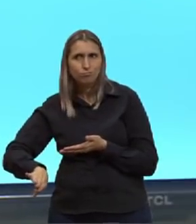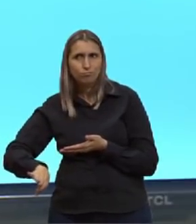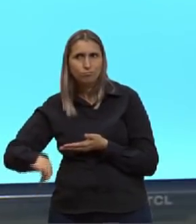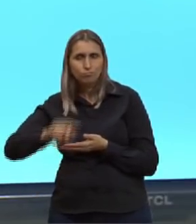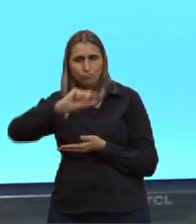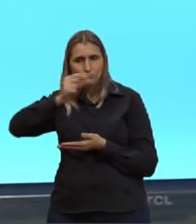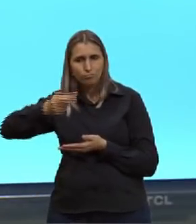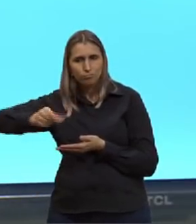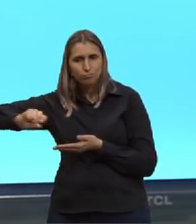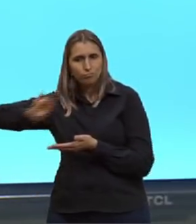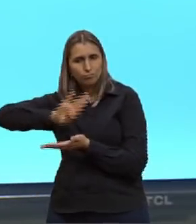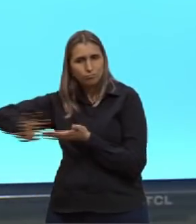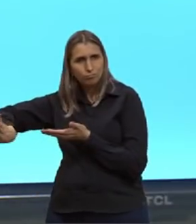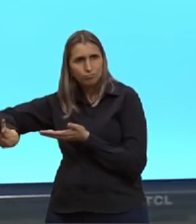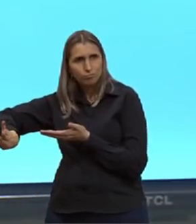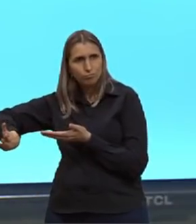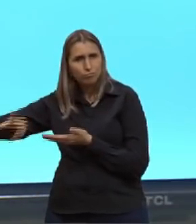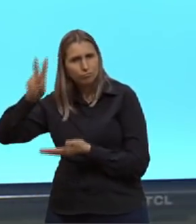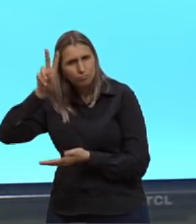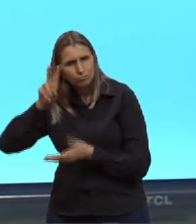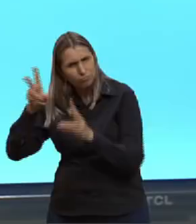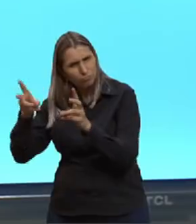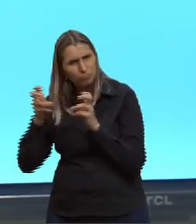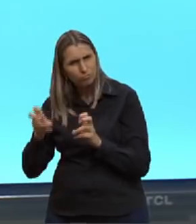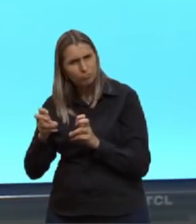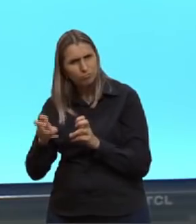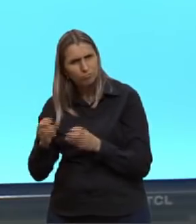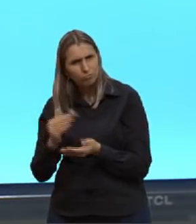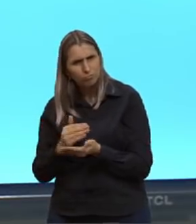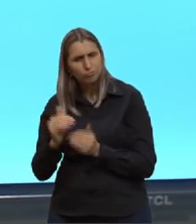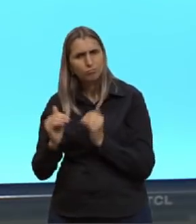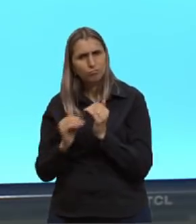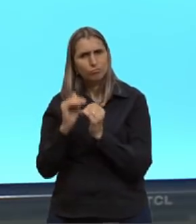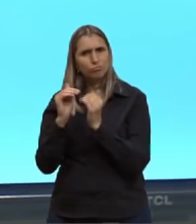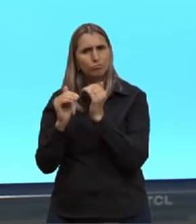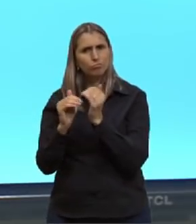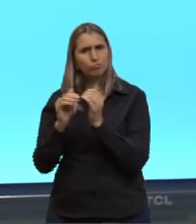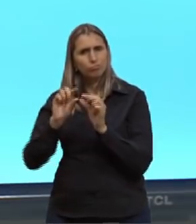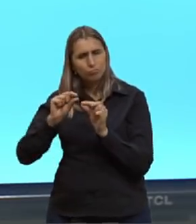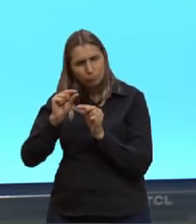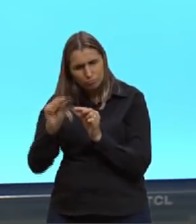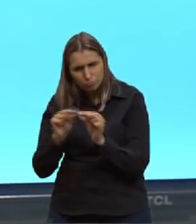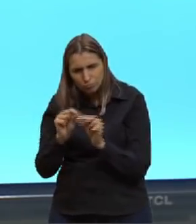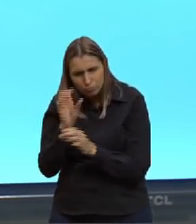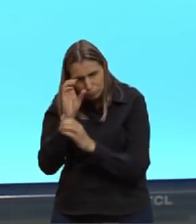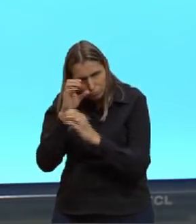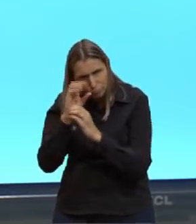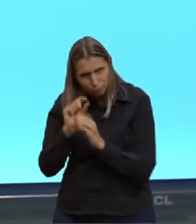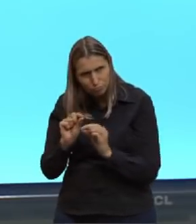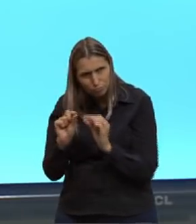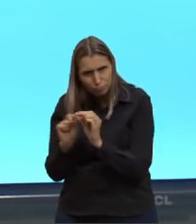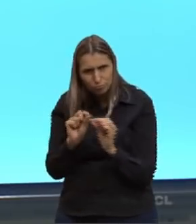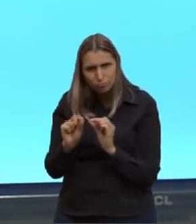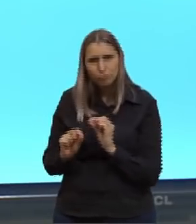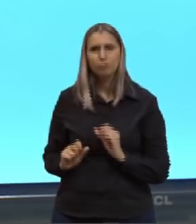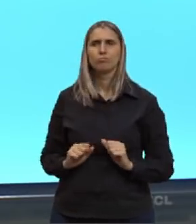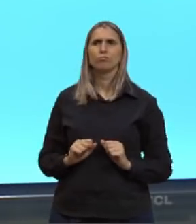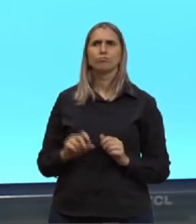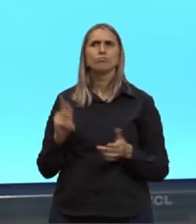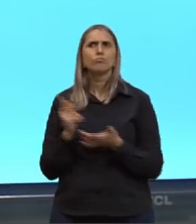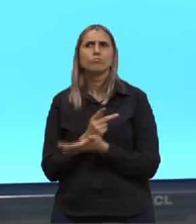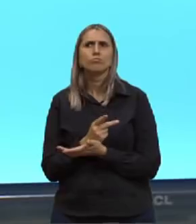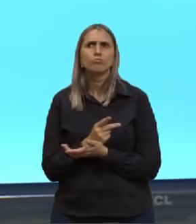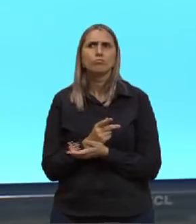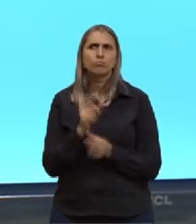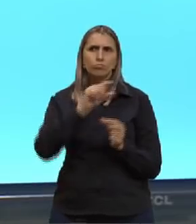gargalo e viu que aí começaram a se desenvolver micro-organismos. O que acontece com essa